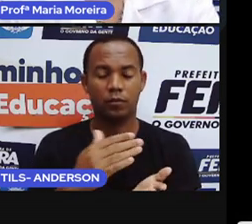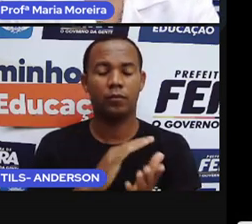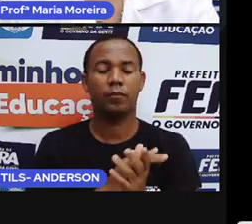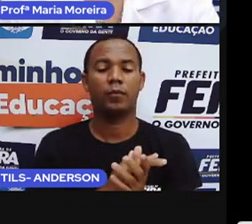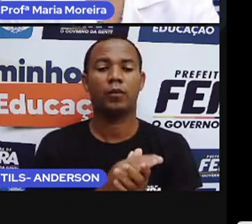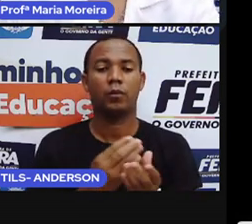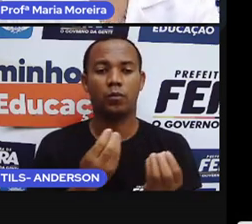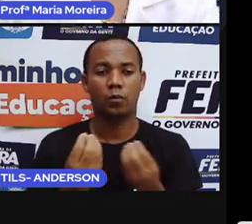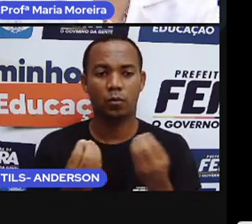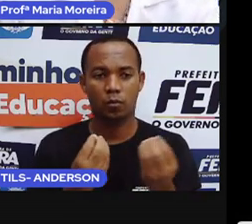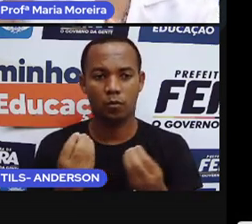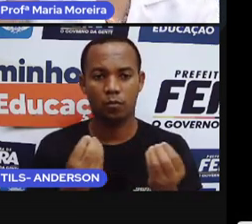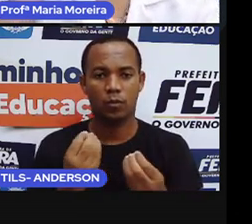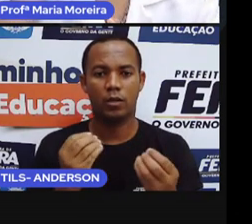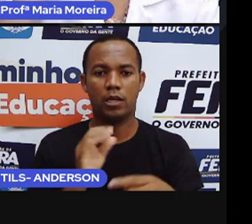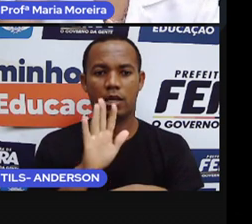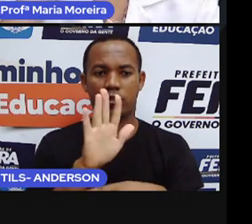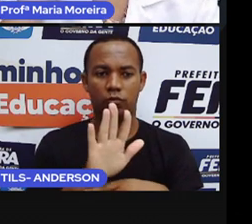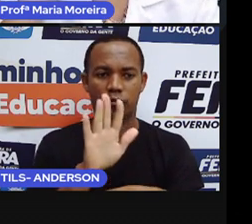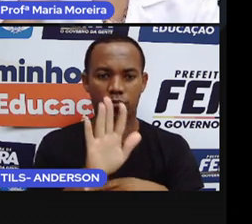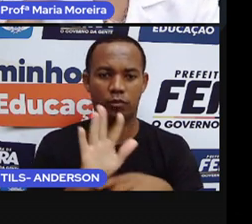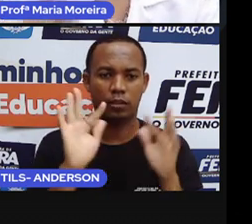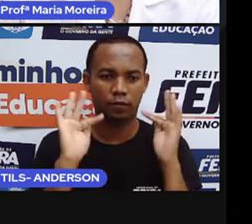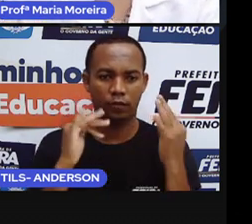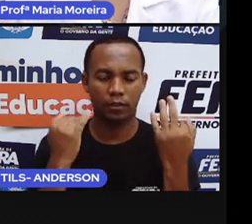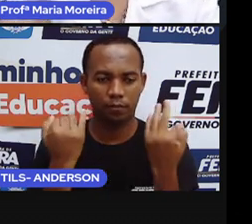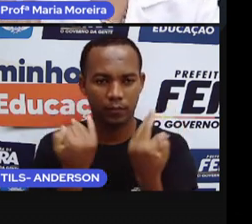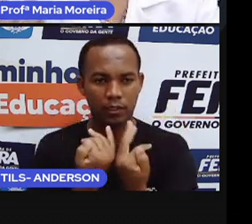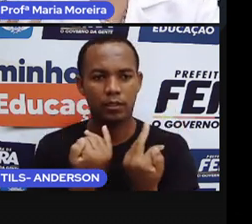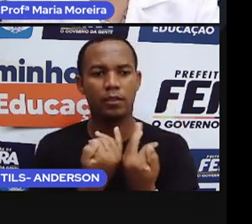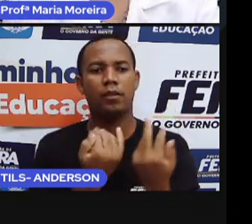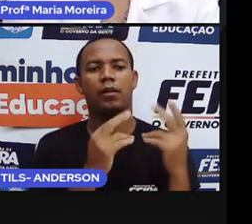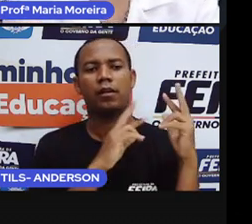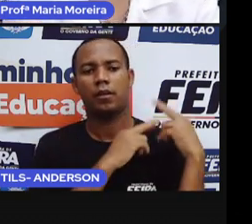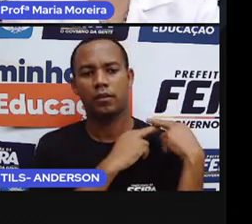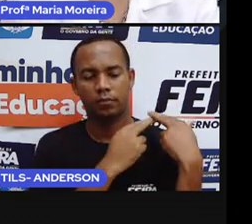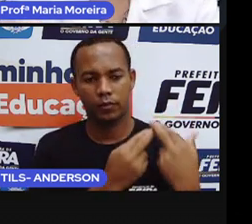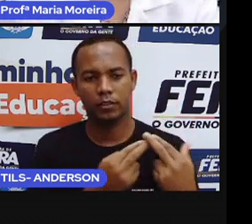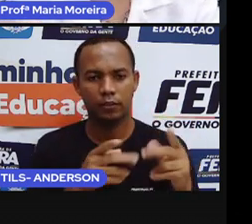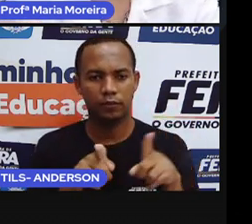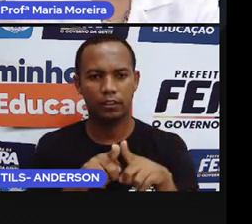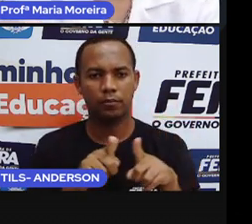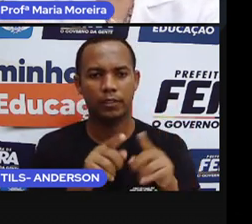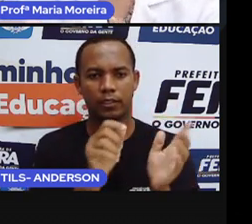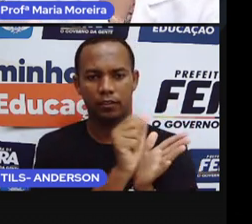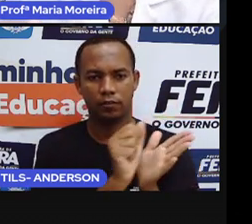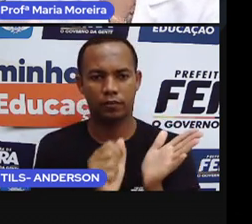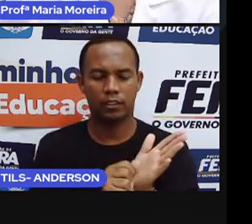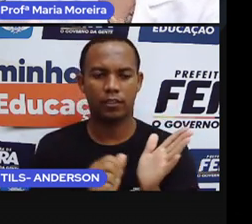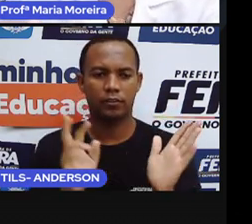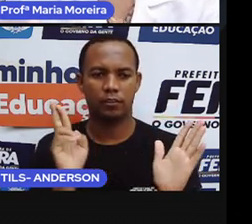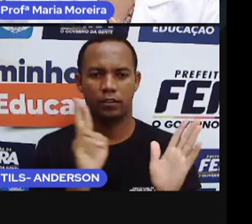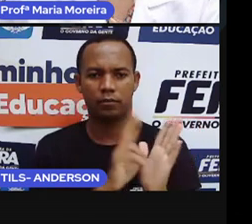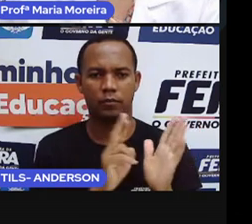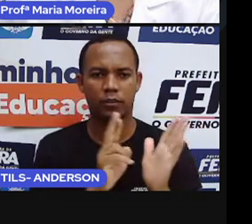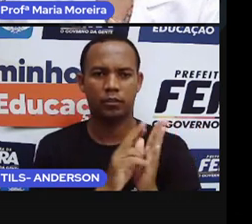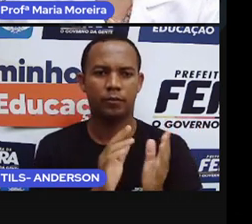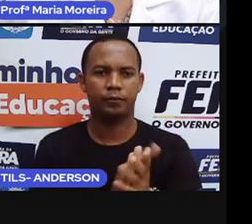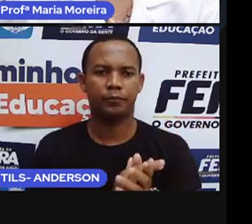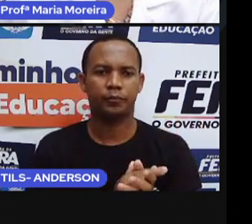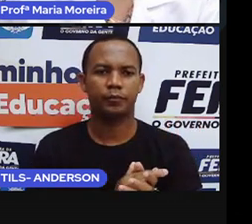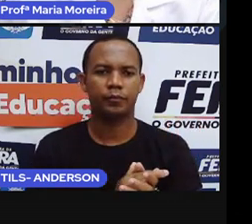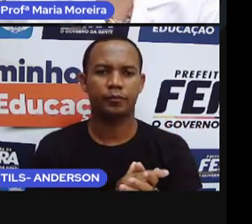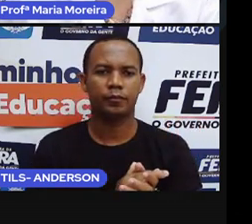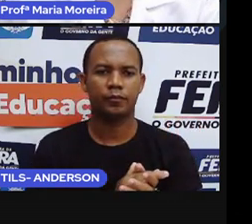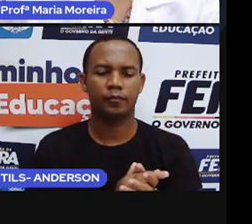peça a ajuda de um familiar, de um responsável e responda a atividade em seu cabelo. Questão, como